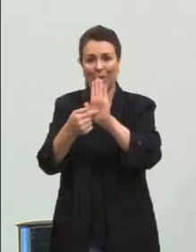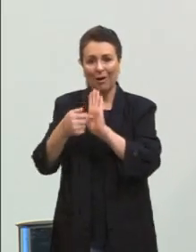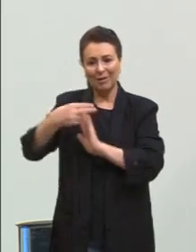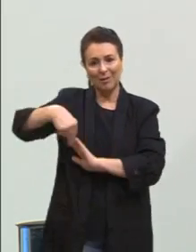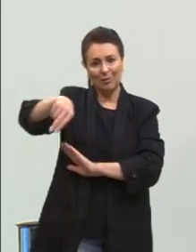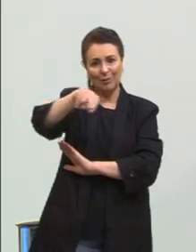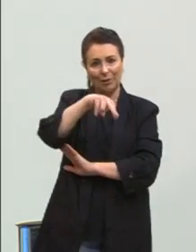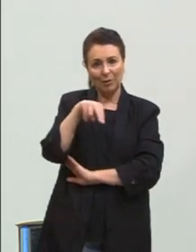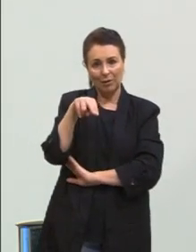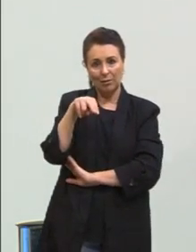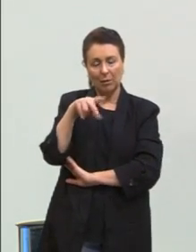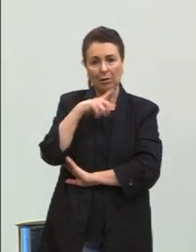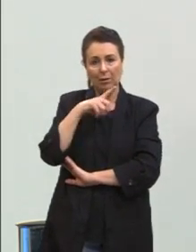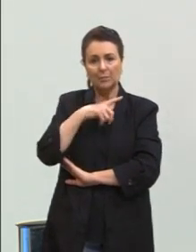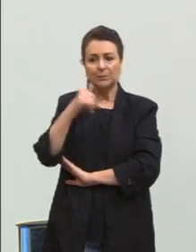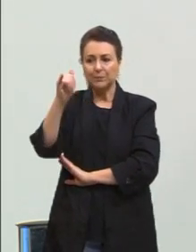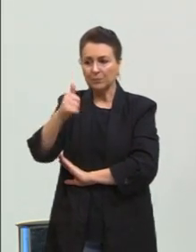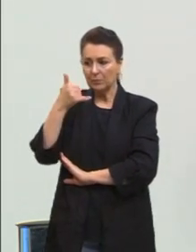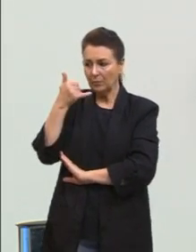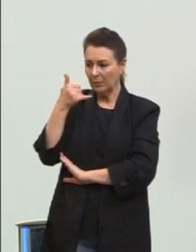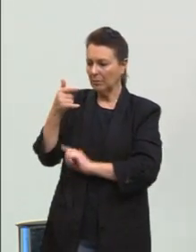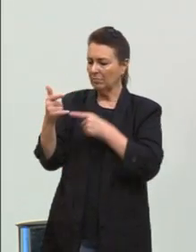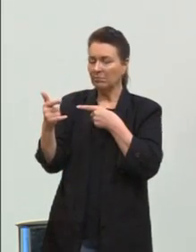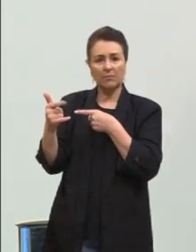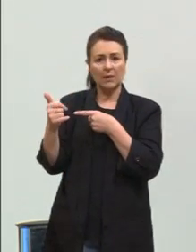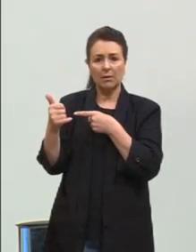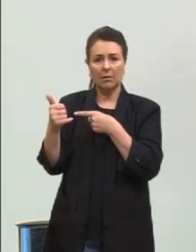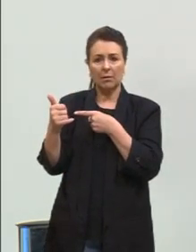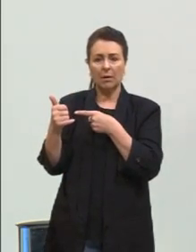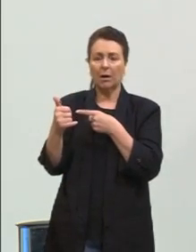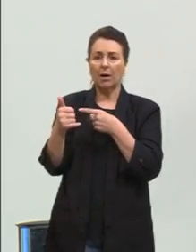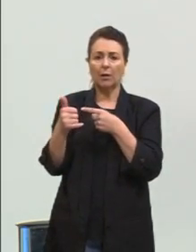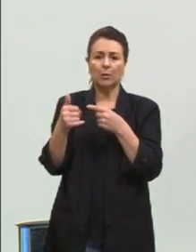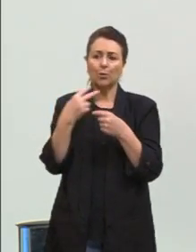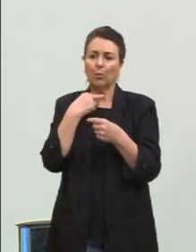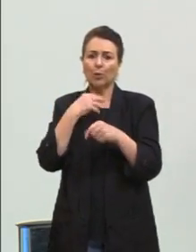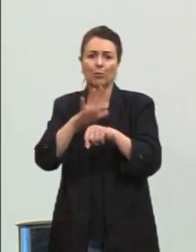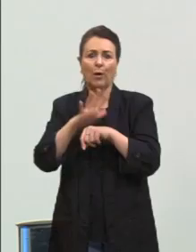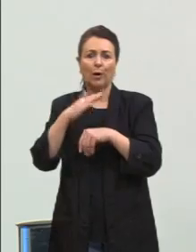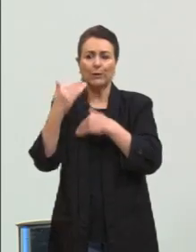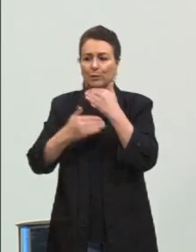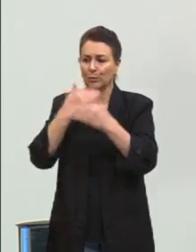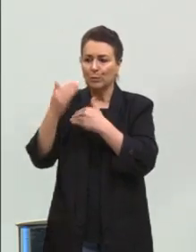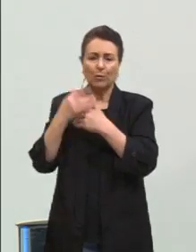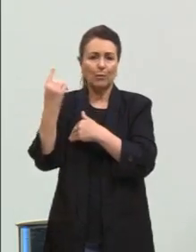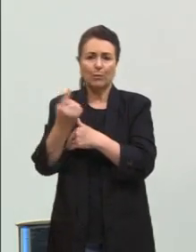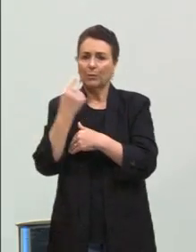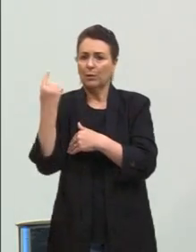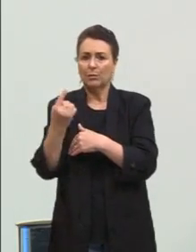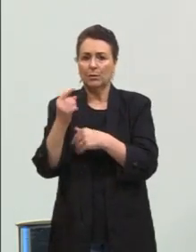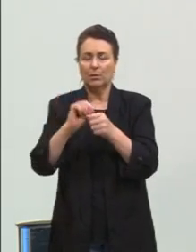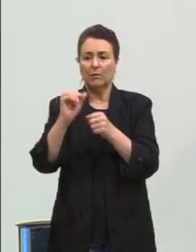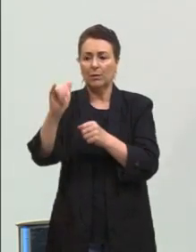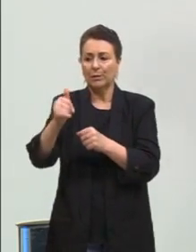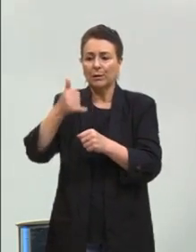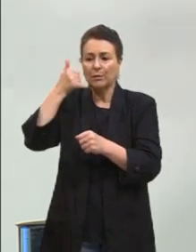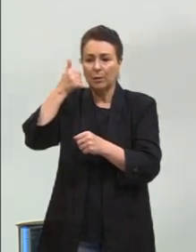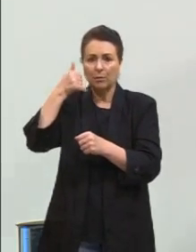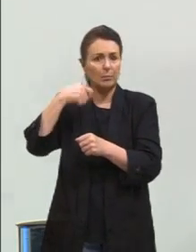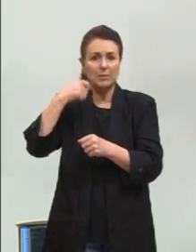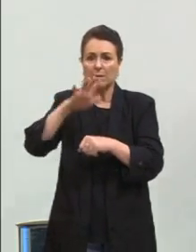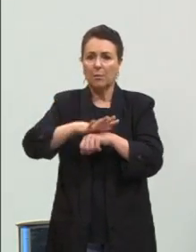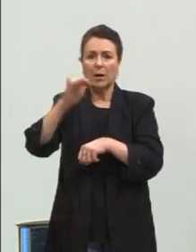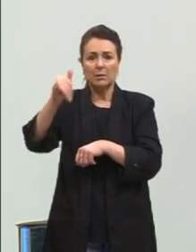sobre isso, Você tem celular, daqui a pouquinho o celular só não faz ligação. O teu só faz ligação, mas não. Não precisamos mais de ligação,